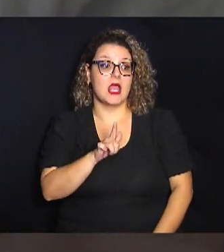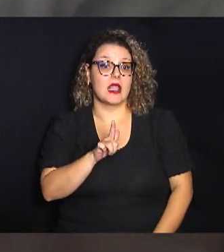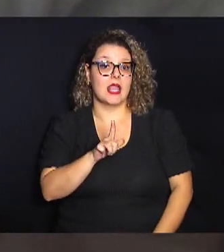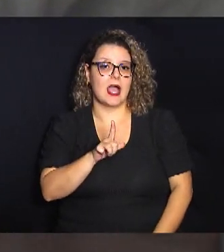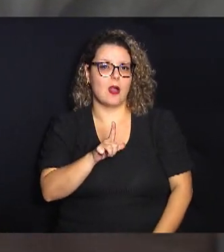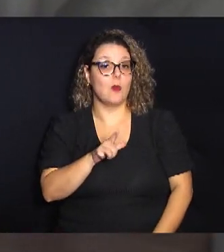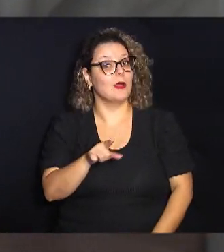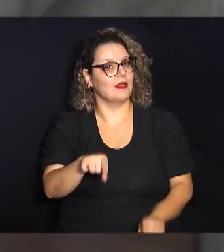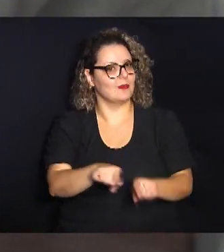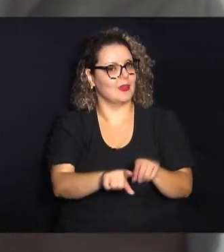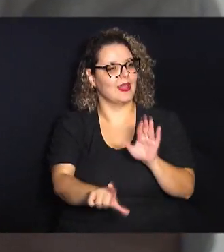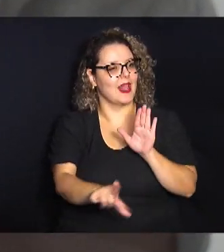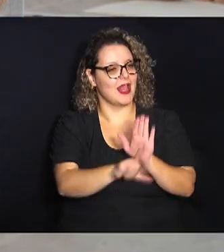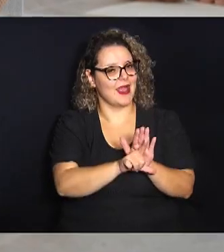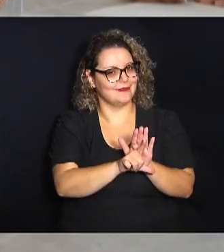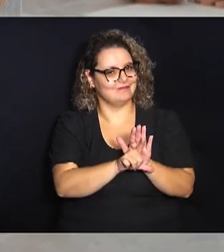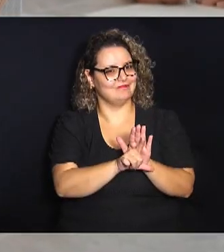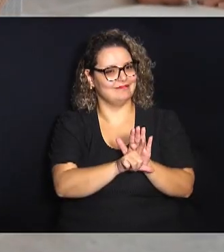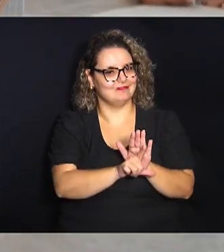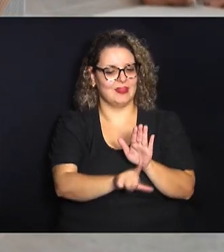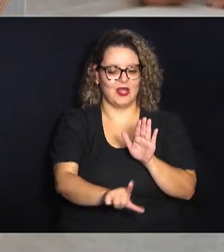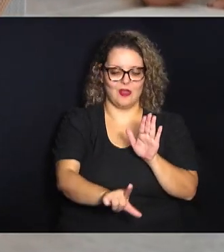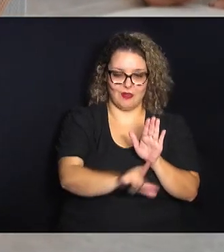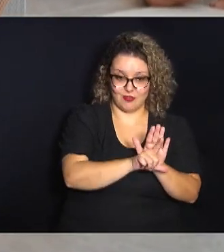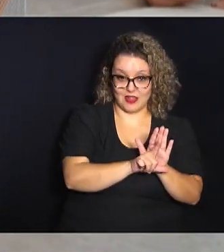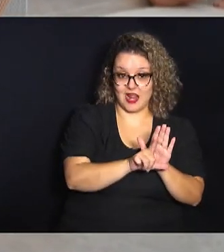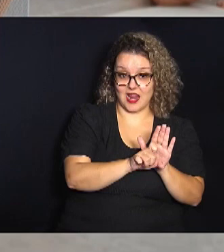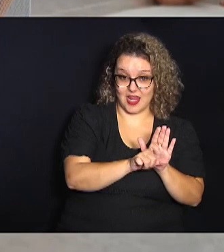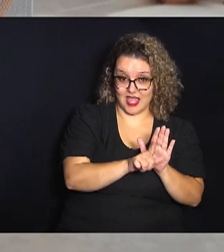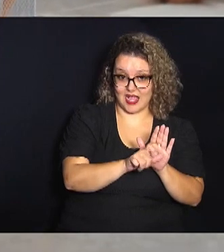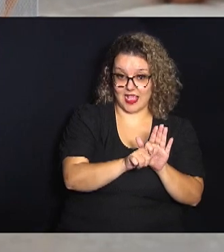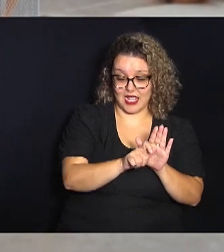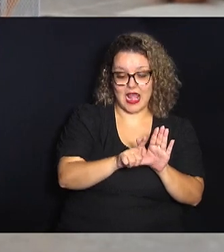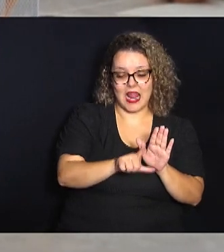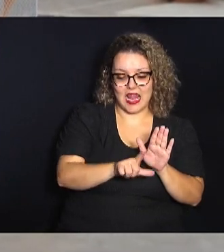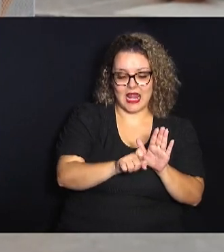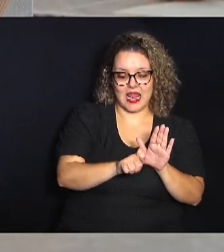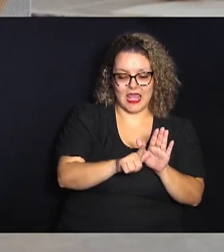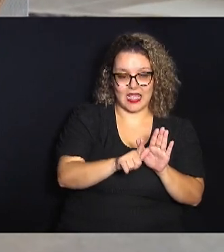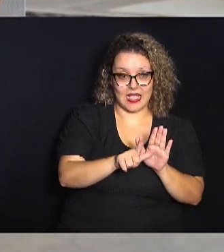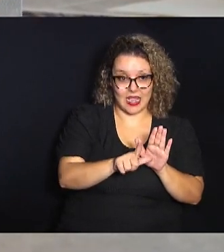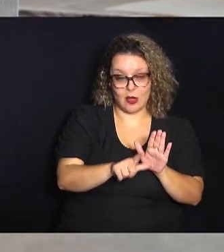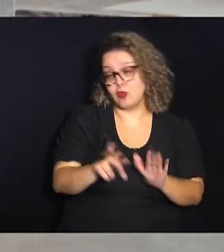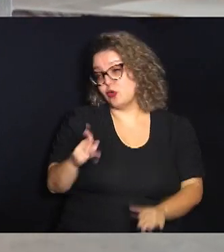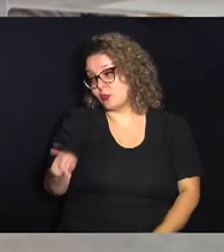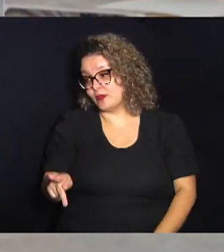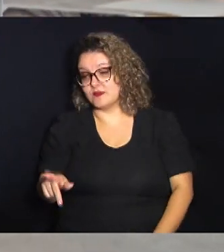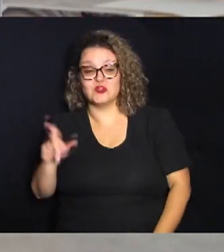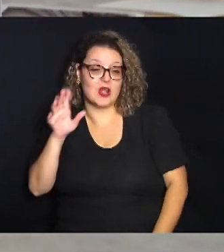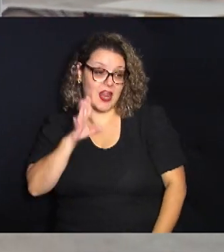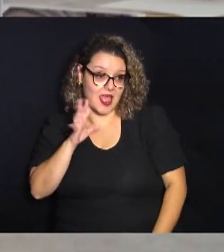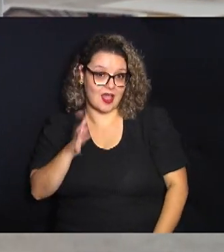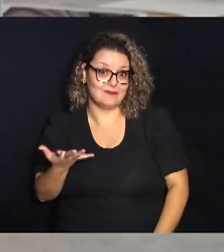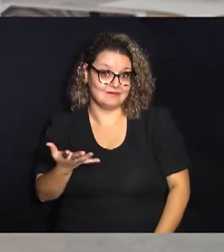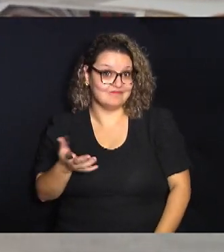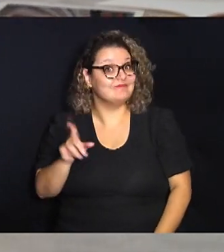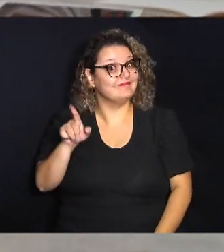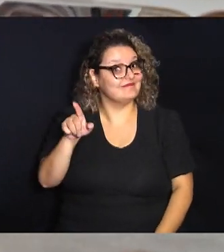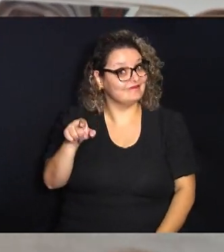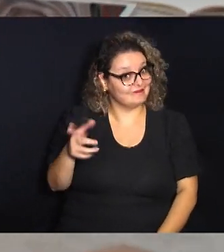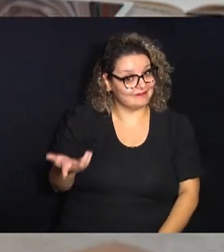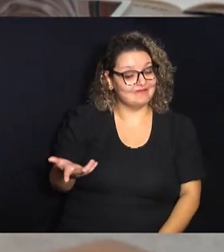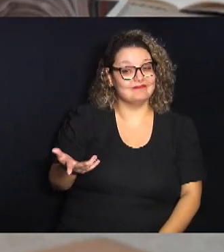tem a ver também com legalidade sim e também o professor é um cara legal exatamente isso é um tipo de